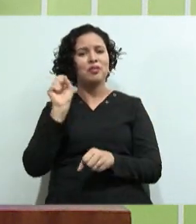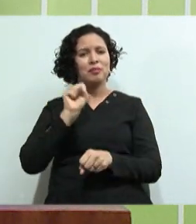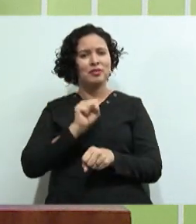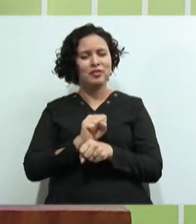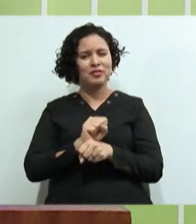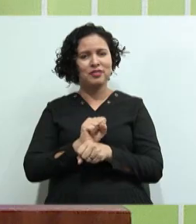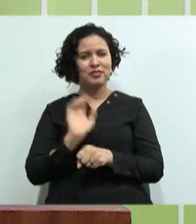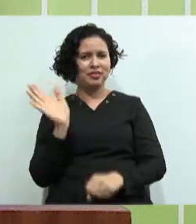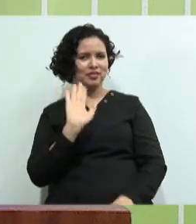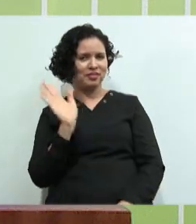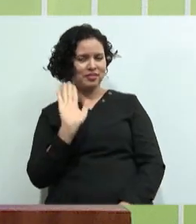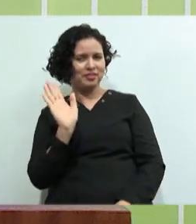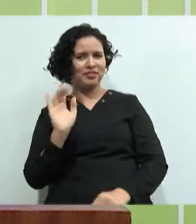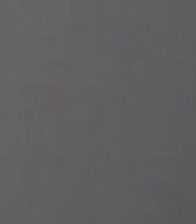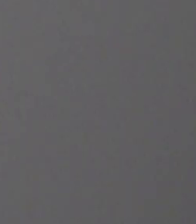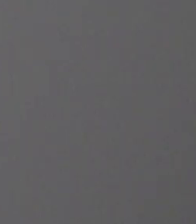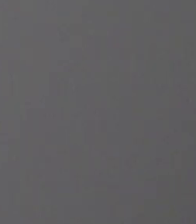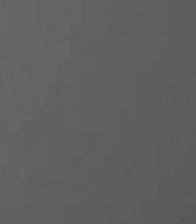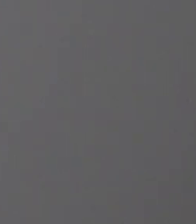aqui Até a próxima unidade